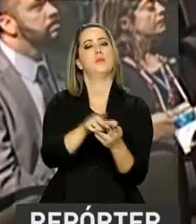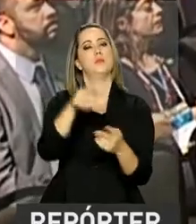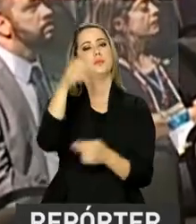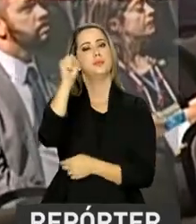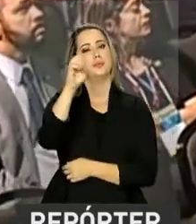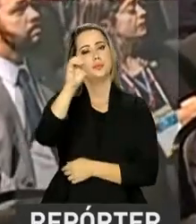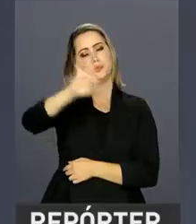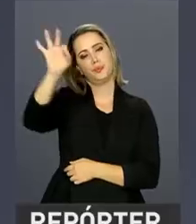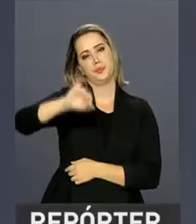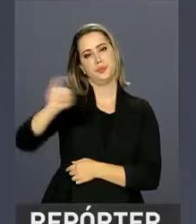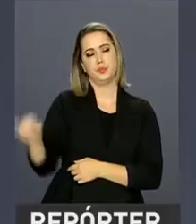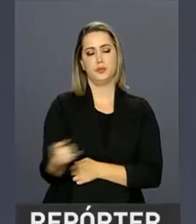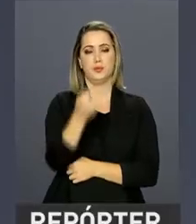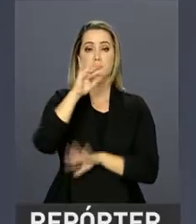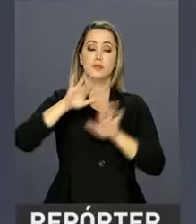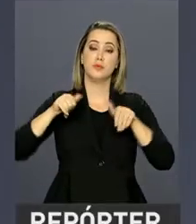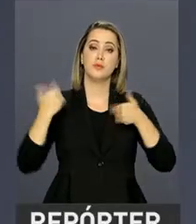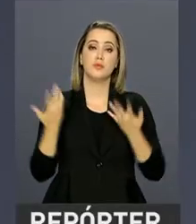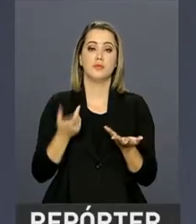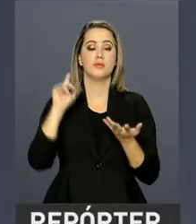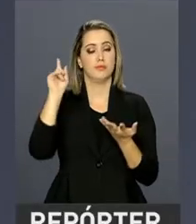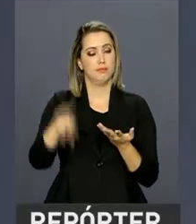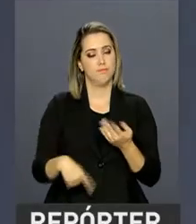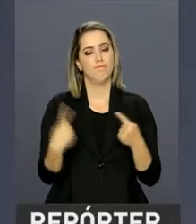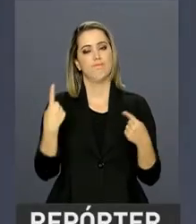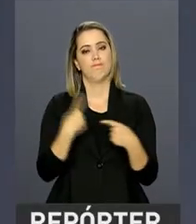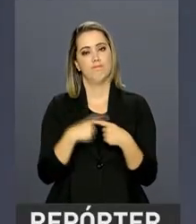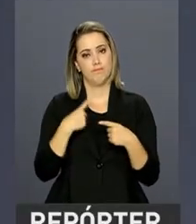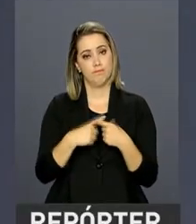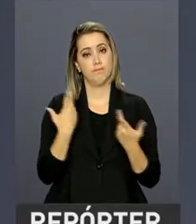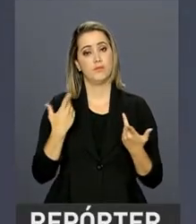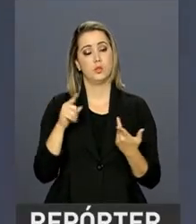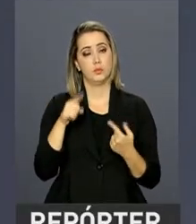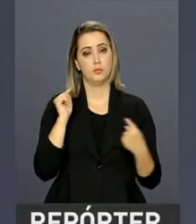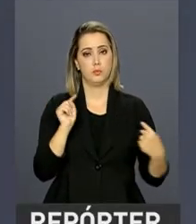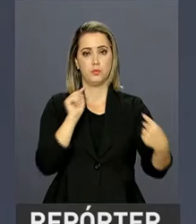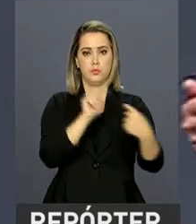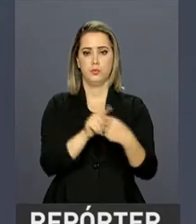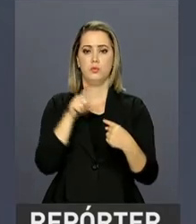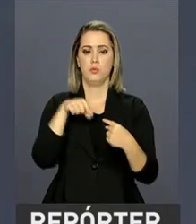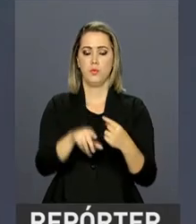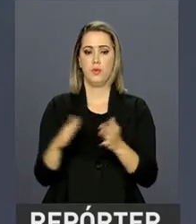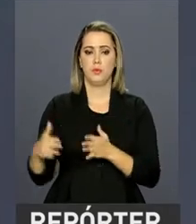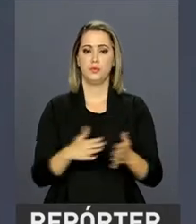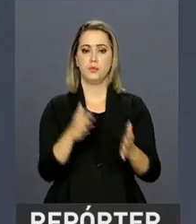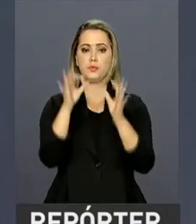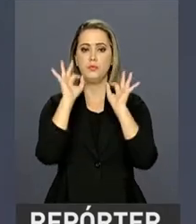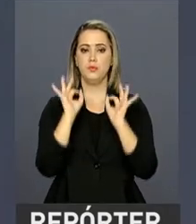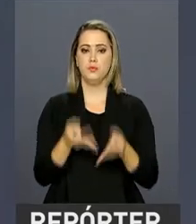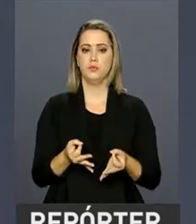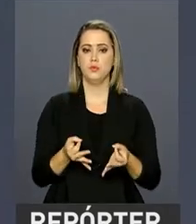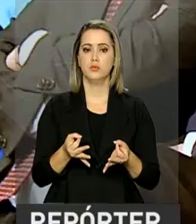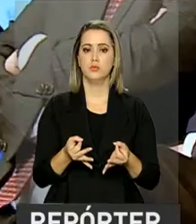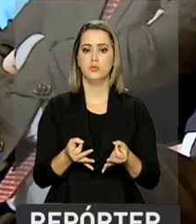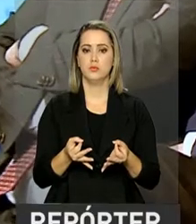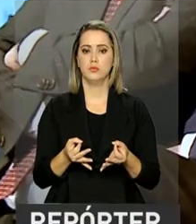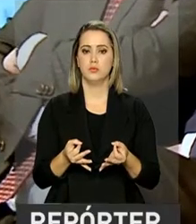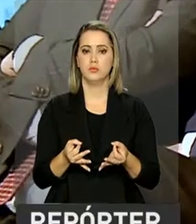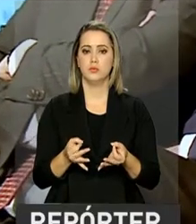dos juros. Então, é algo também que visa exatamente a este caminho do